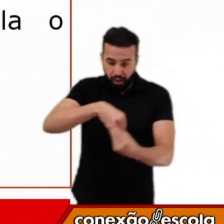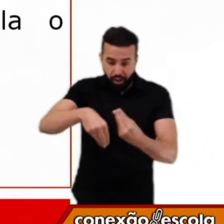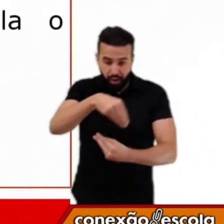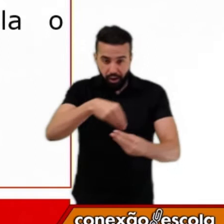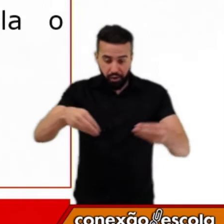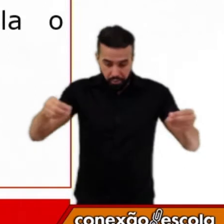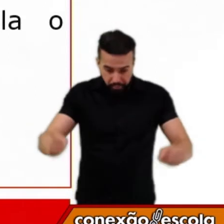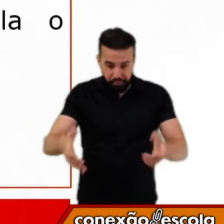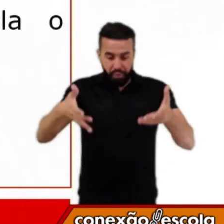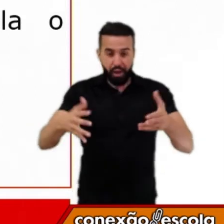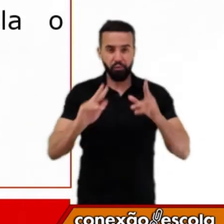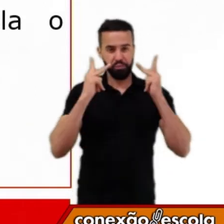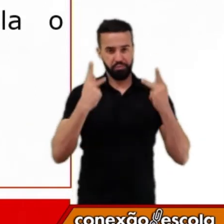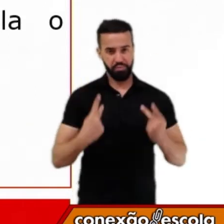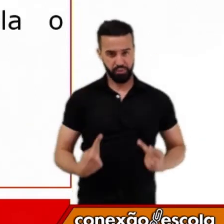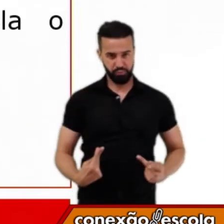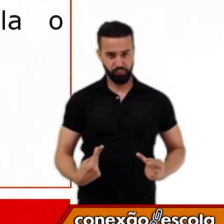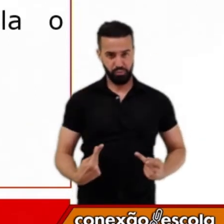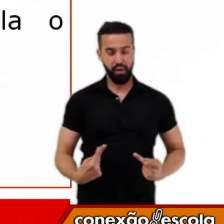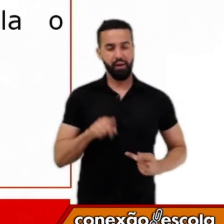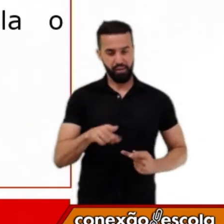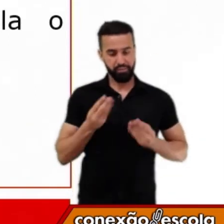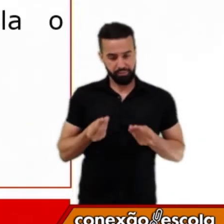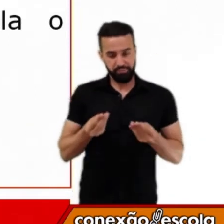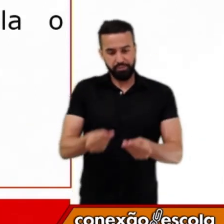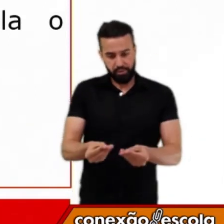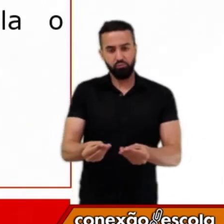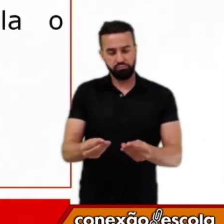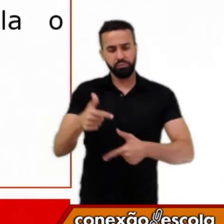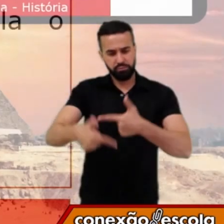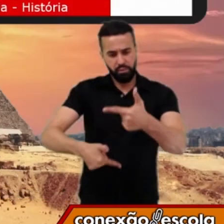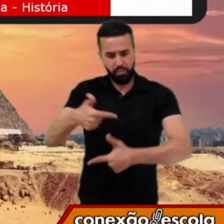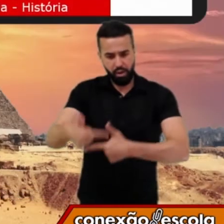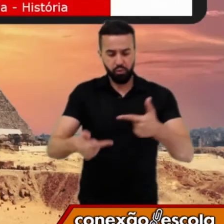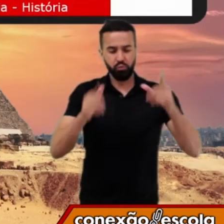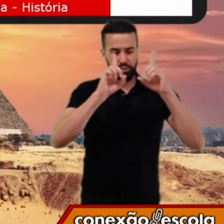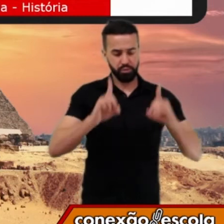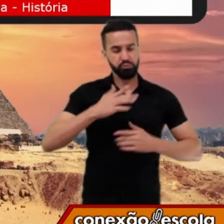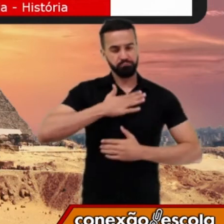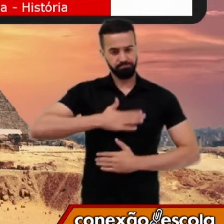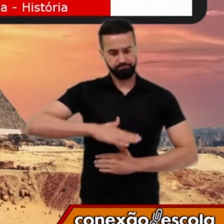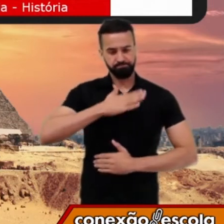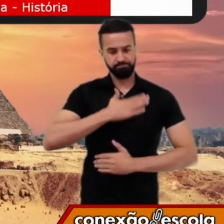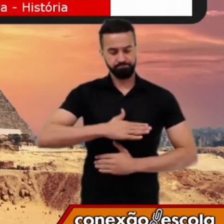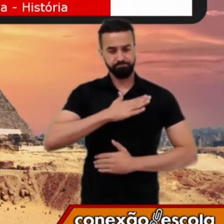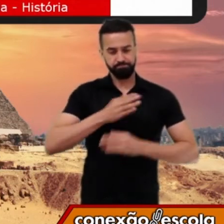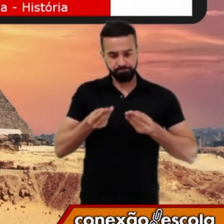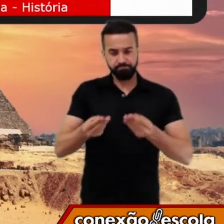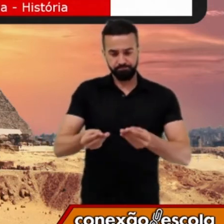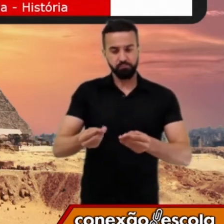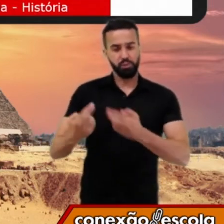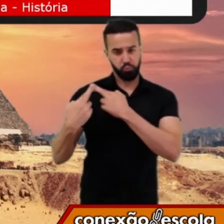humanidade, e impôs sobre ela o serviço dos deuses, liberando a estes. Este, então, é um